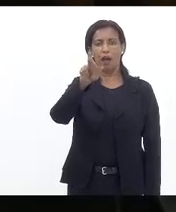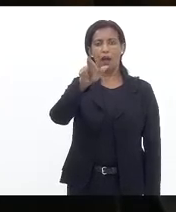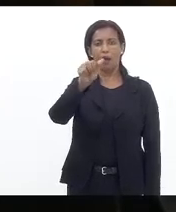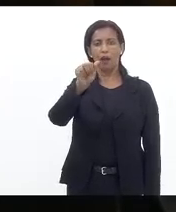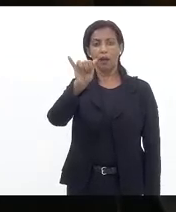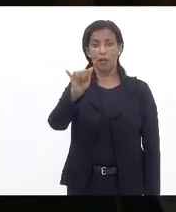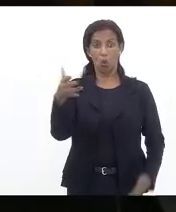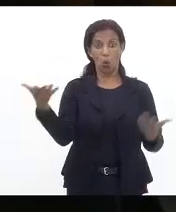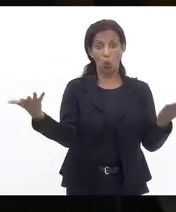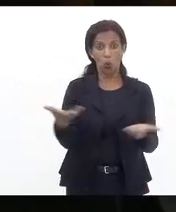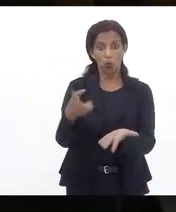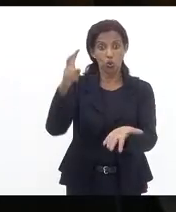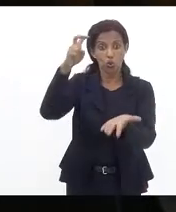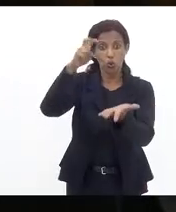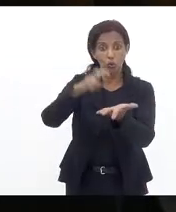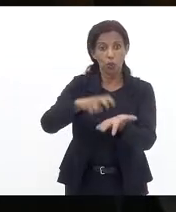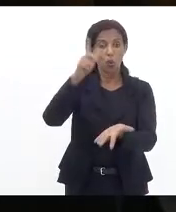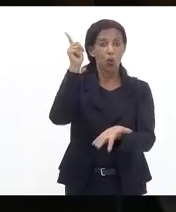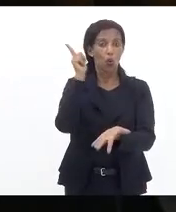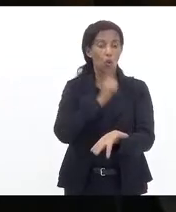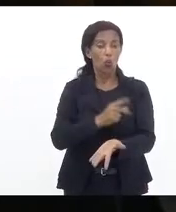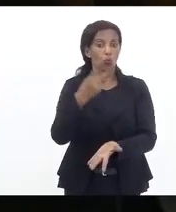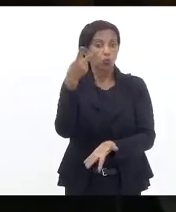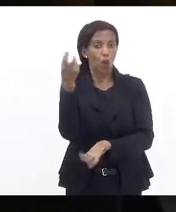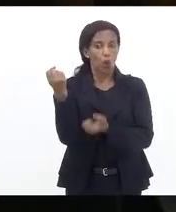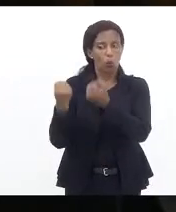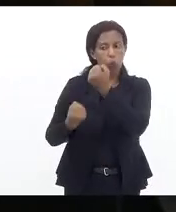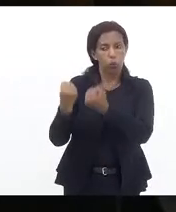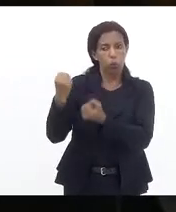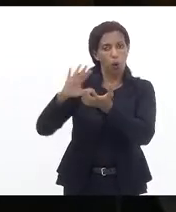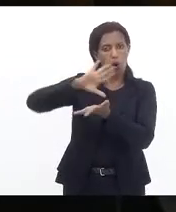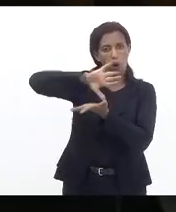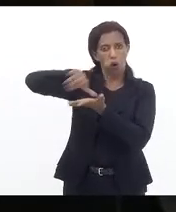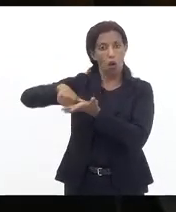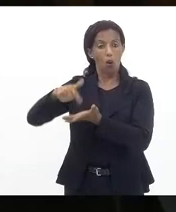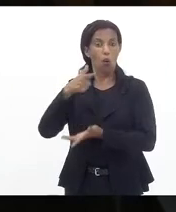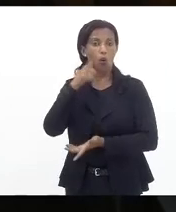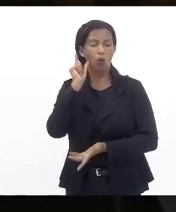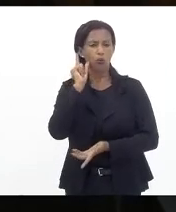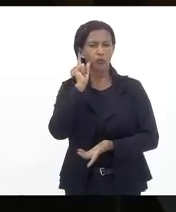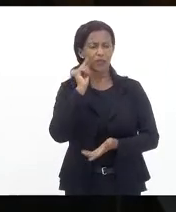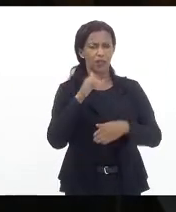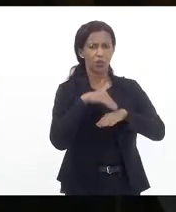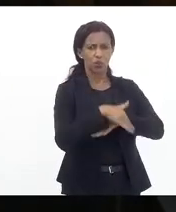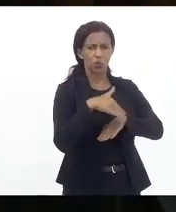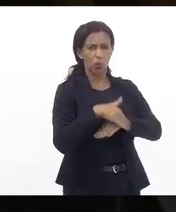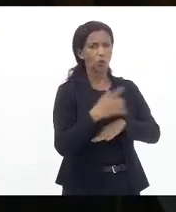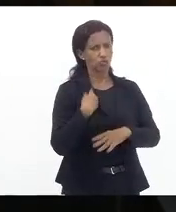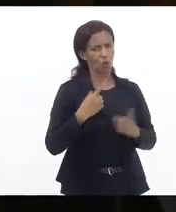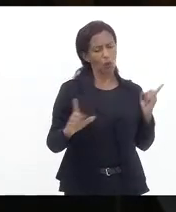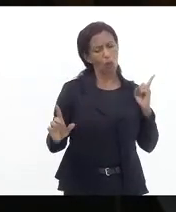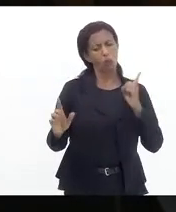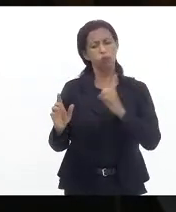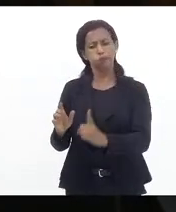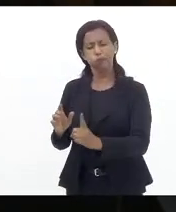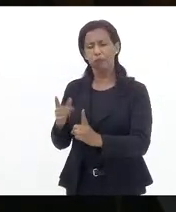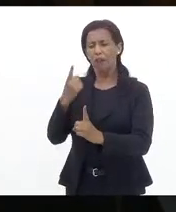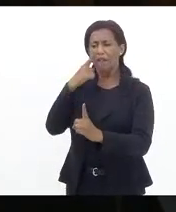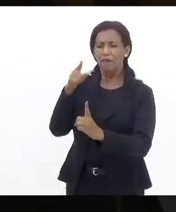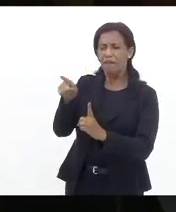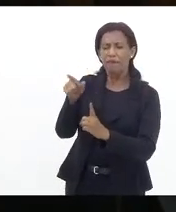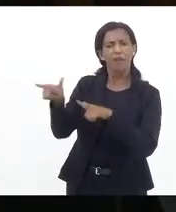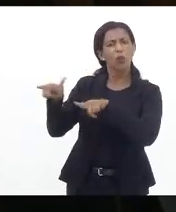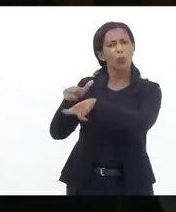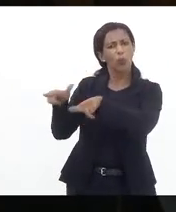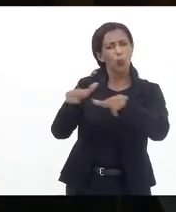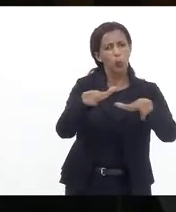nessa manhã dois veículos que foram roubados na noite de ontem eu estive pessoalmente lá acompanhando o trabalho